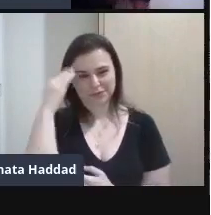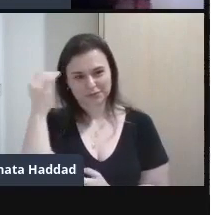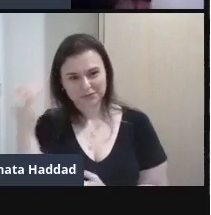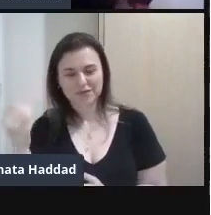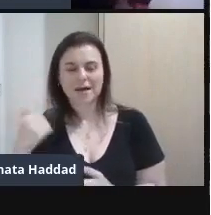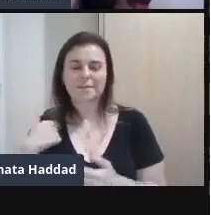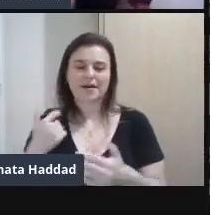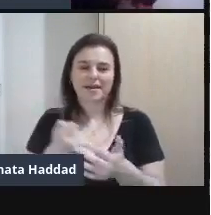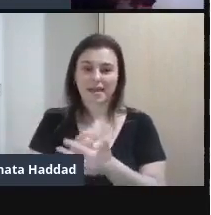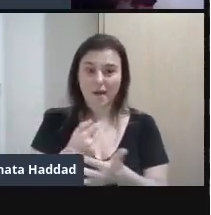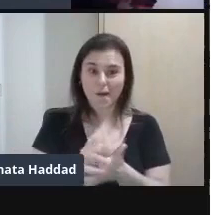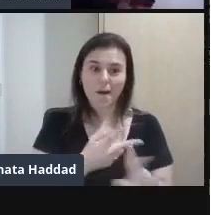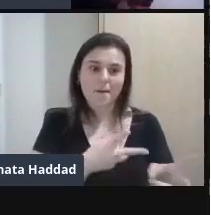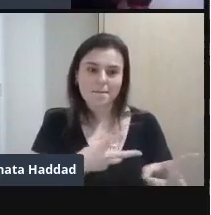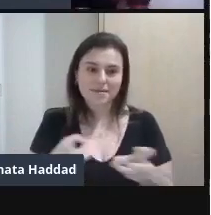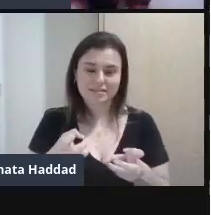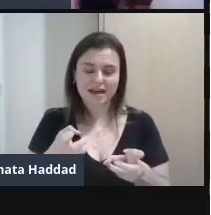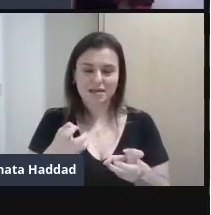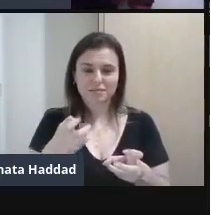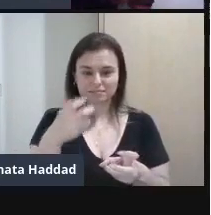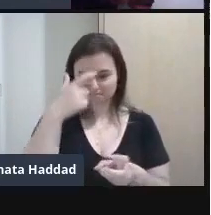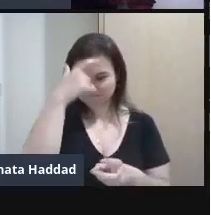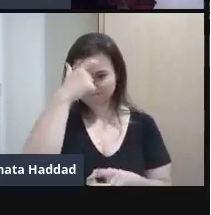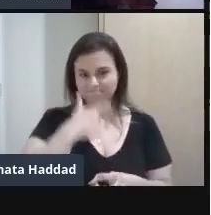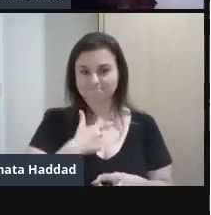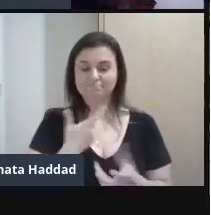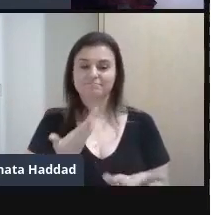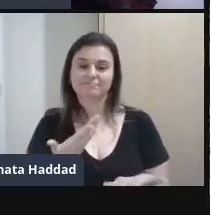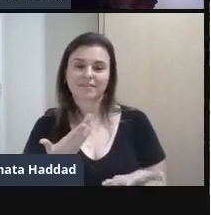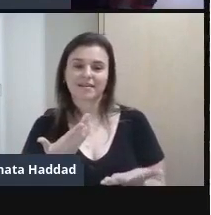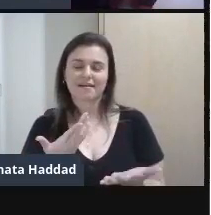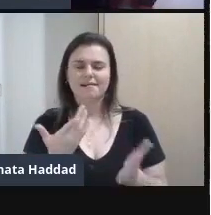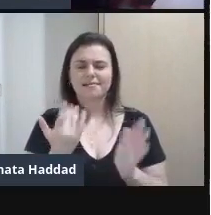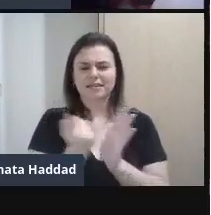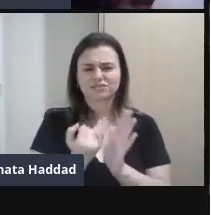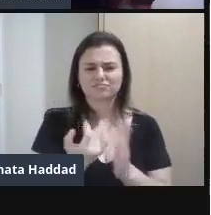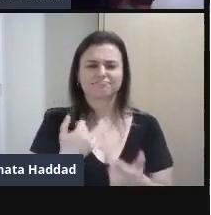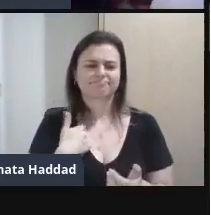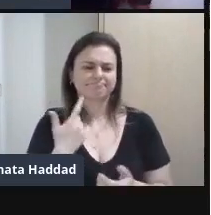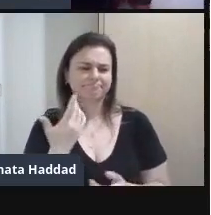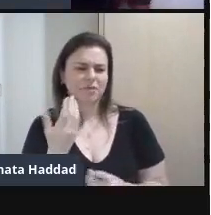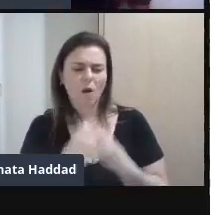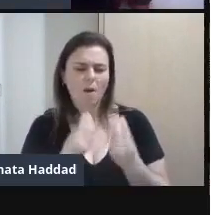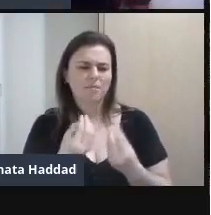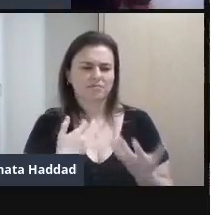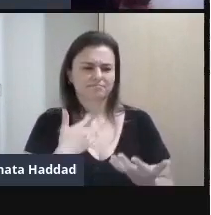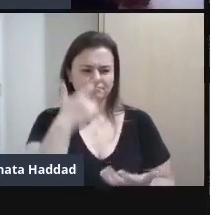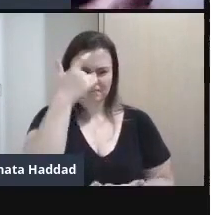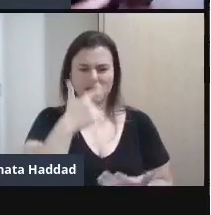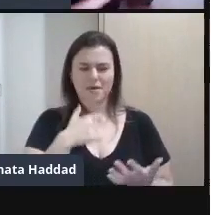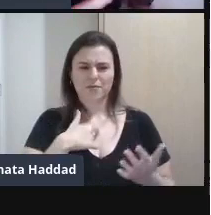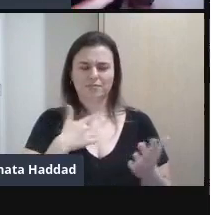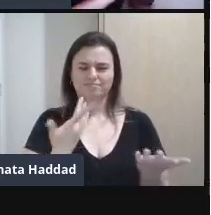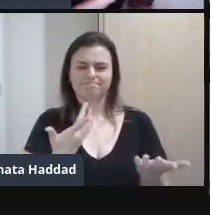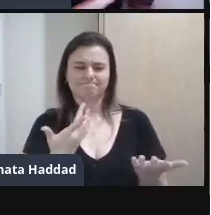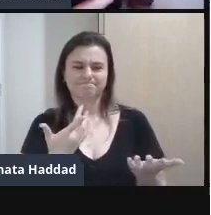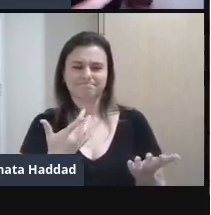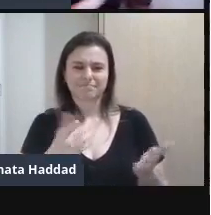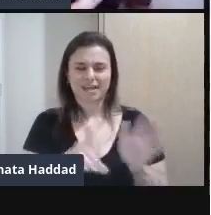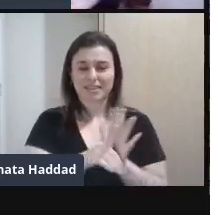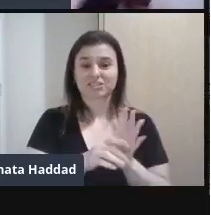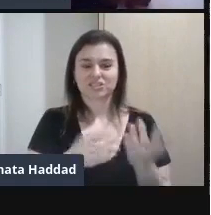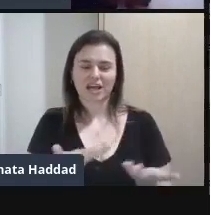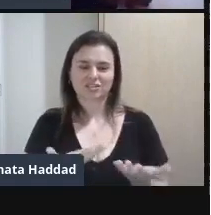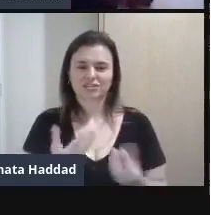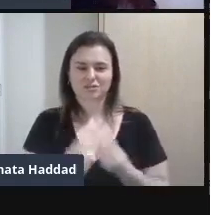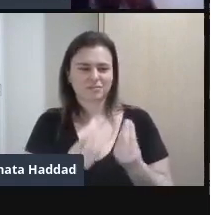Muito Nas identidades Que a gente Acaba querendo ter Então Eu lembro bem Do Andy Warhol Na